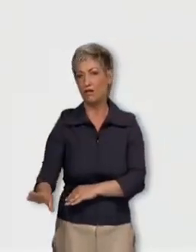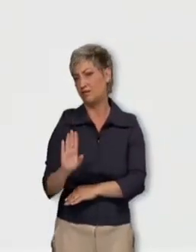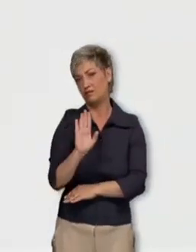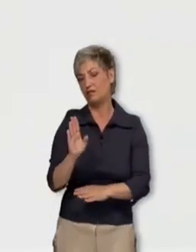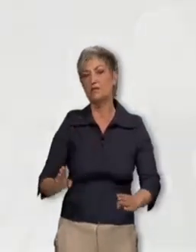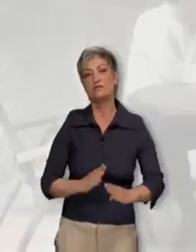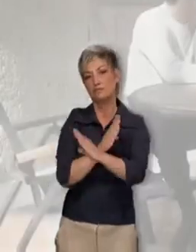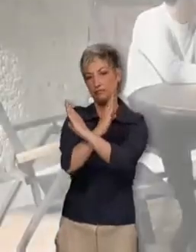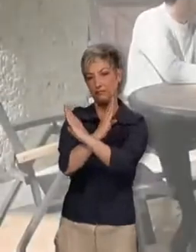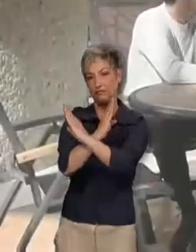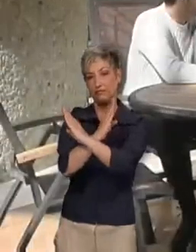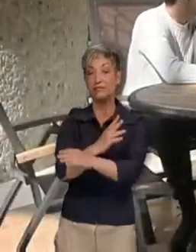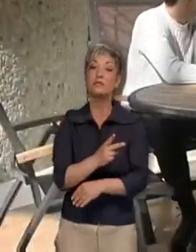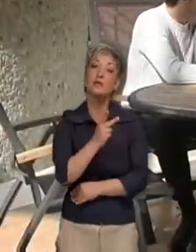ao mar.